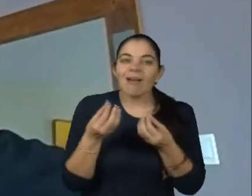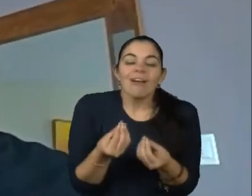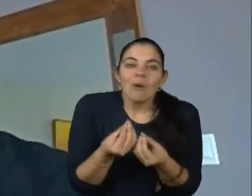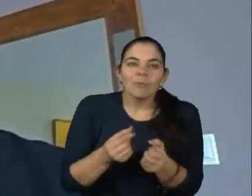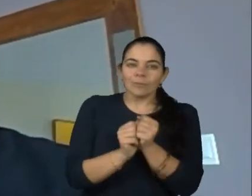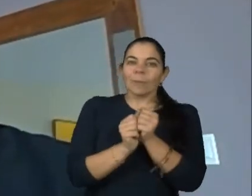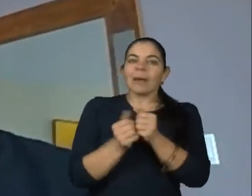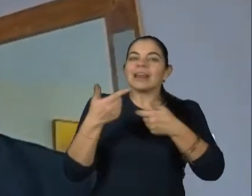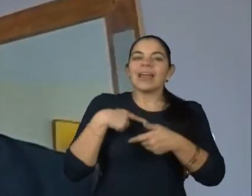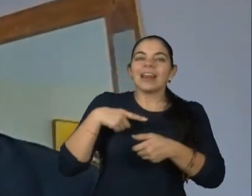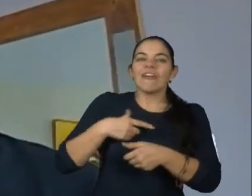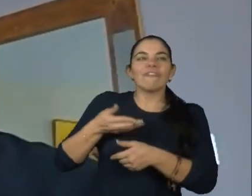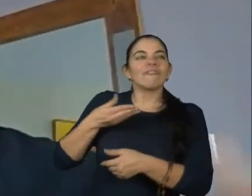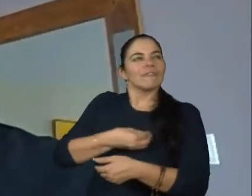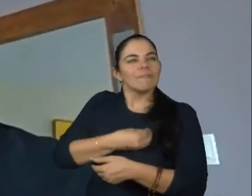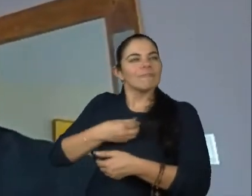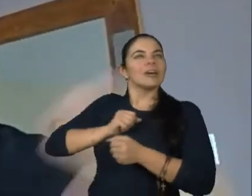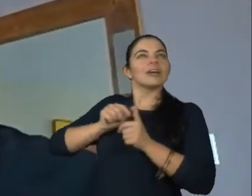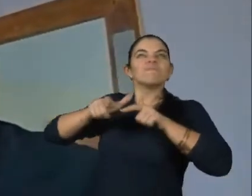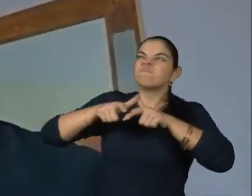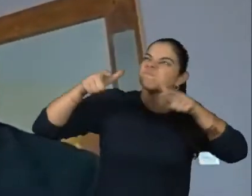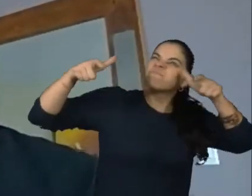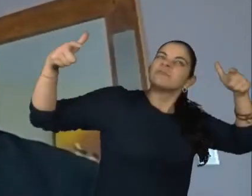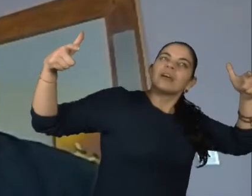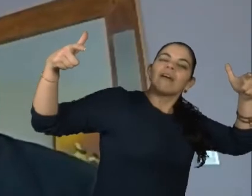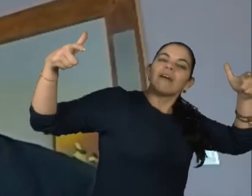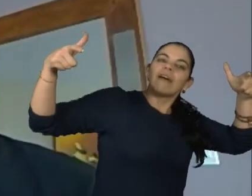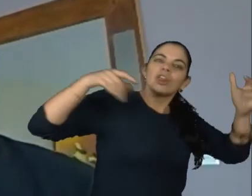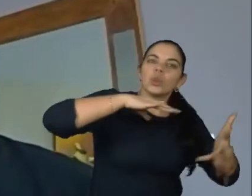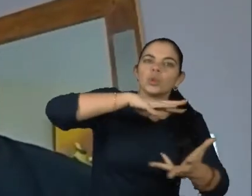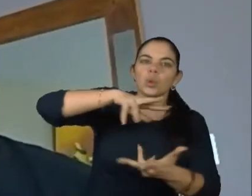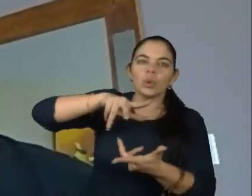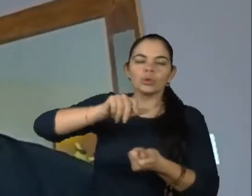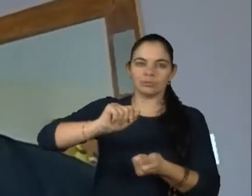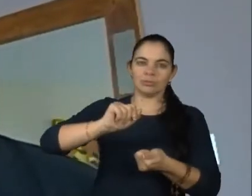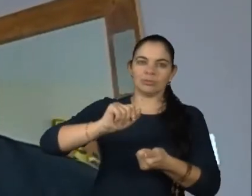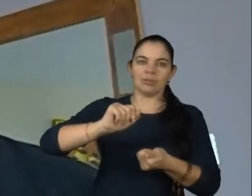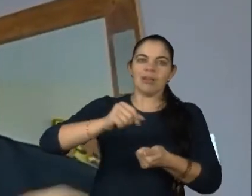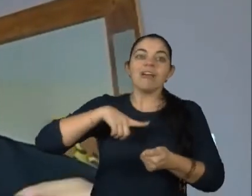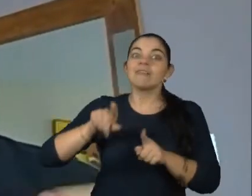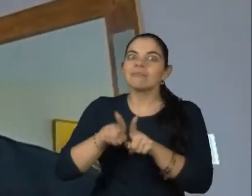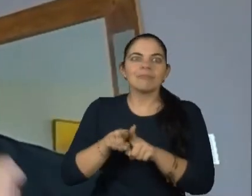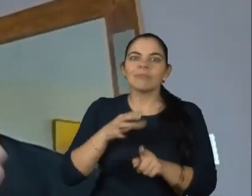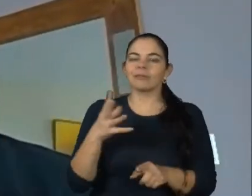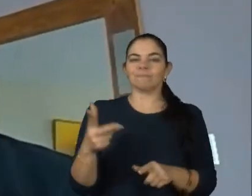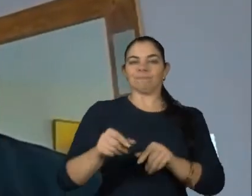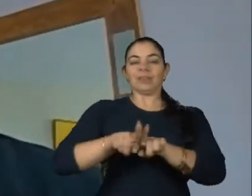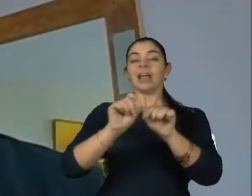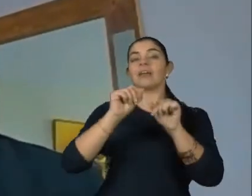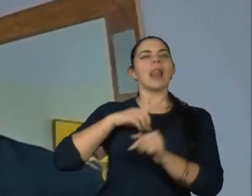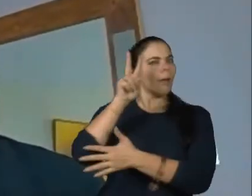permitindo que vivam essa amplidão toda, essa amplitude toda. E eu acho que é importante sempre relembrar,